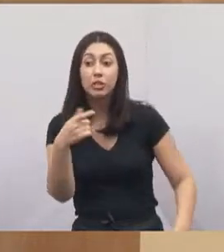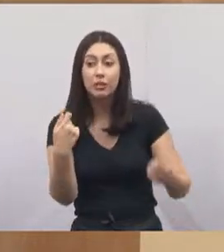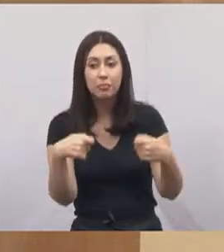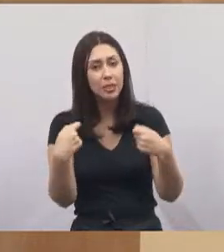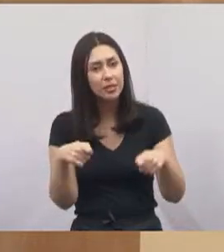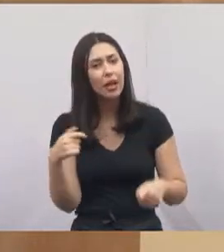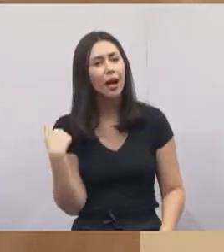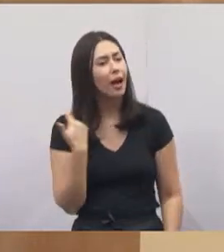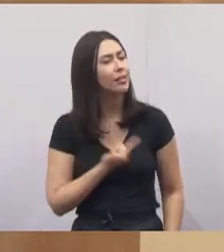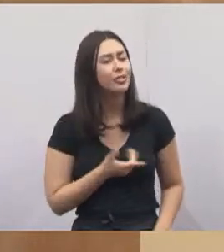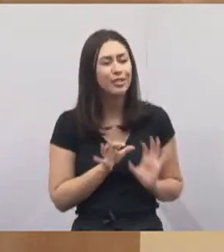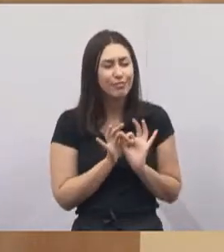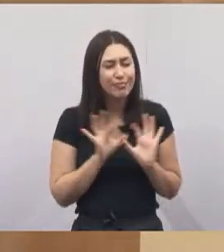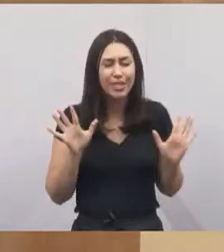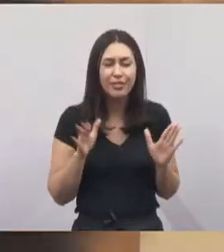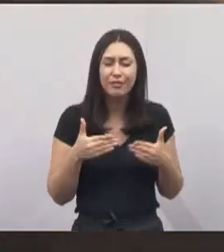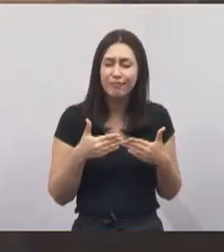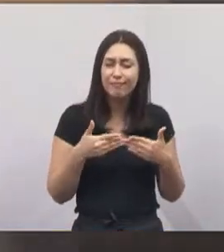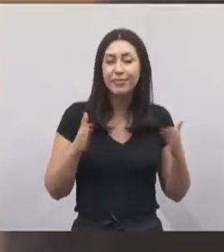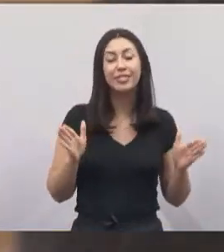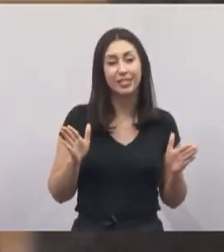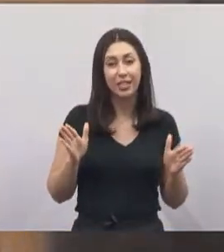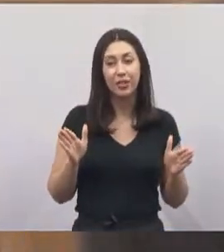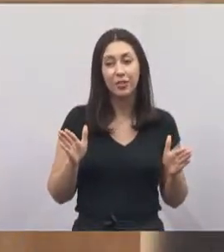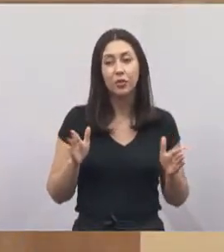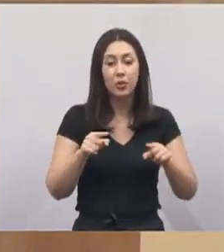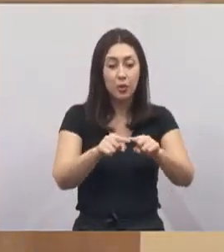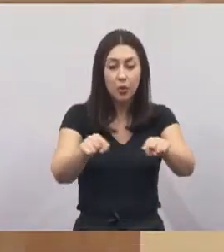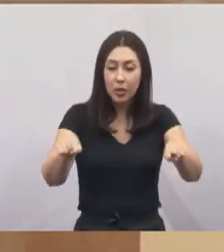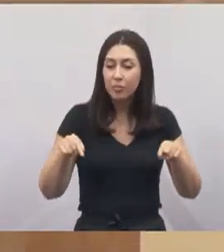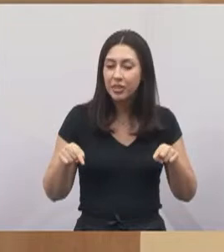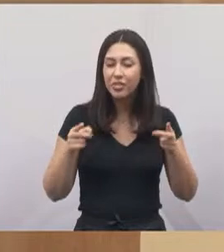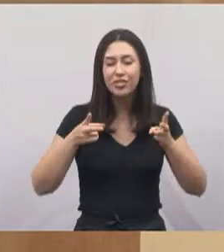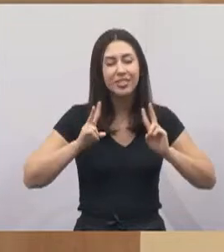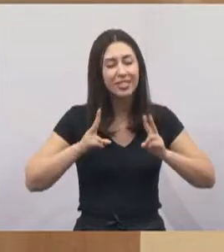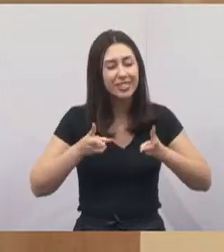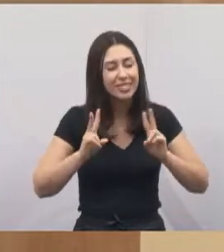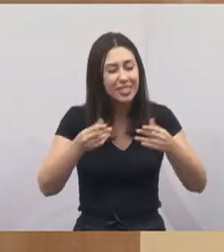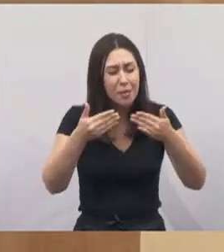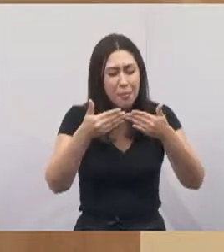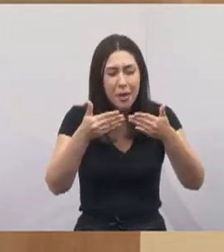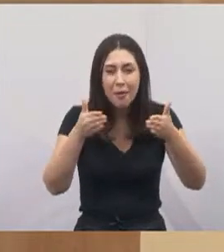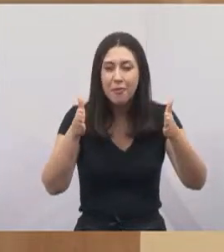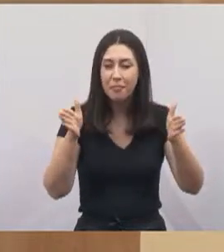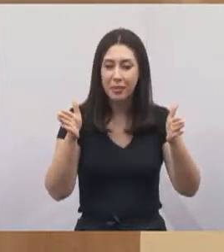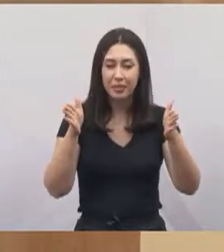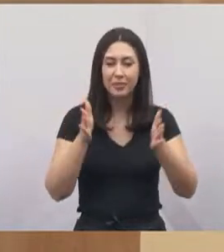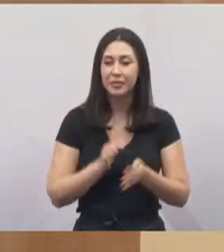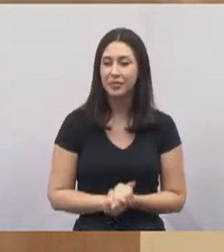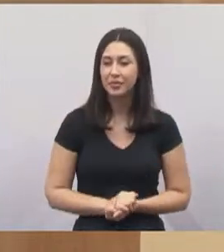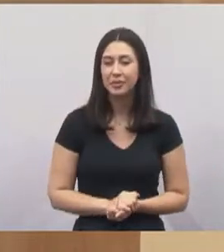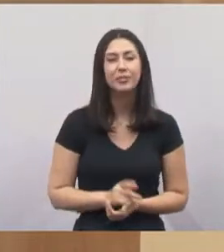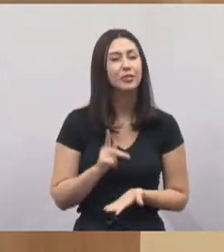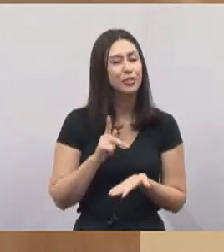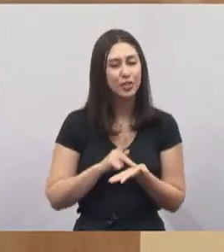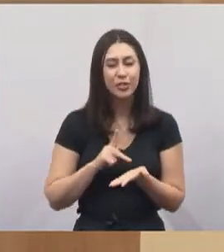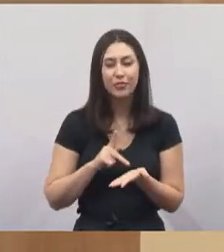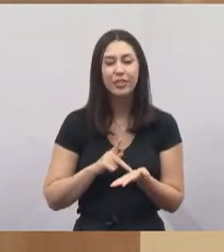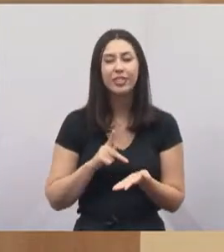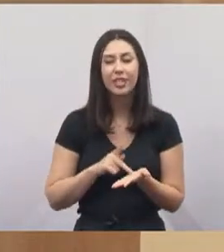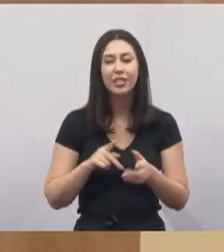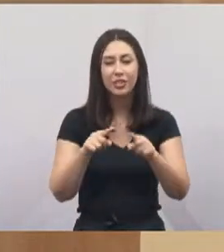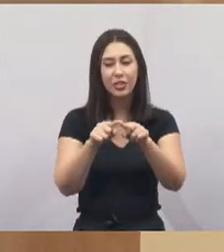gente, a gente se coloca à sua disposição. O nosso gabinete está sempre de portas abertas. Literalmente,